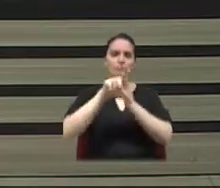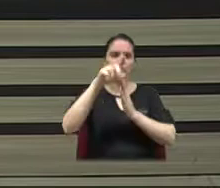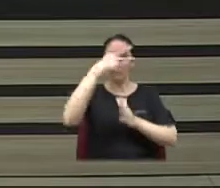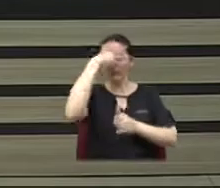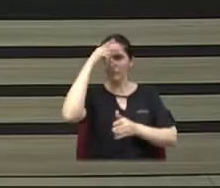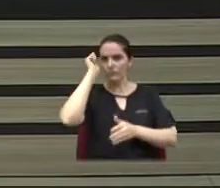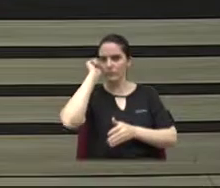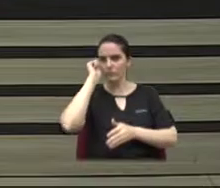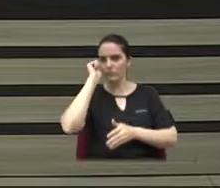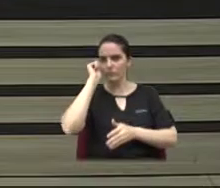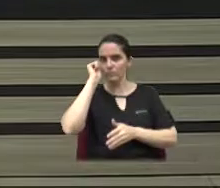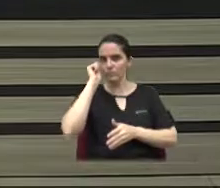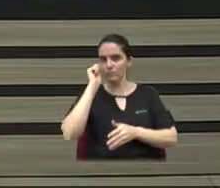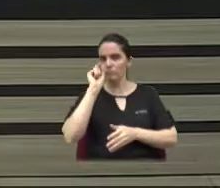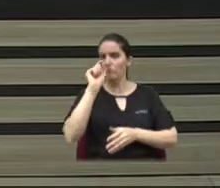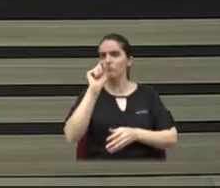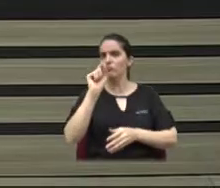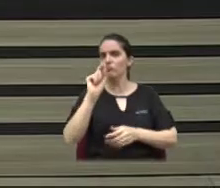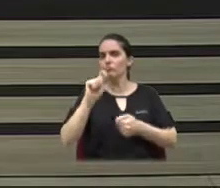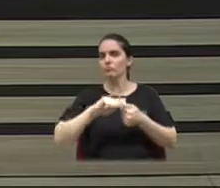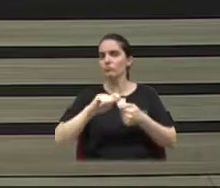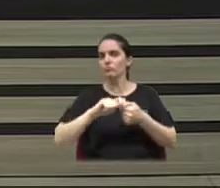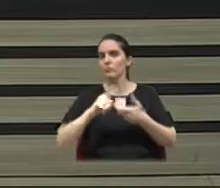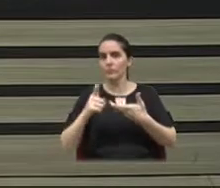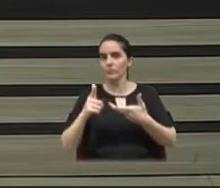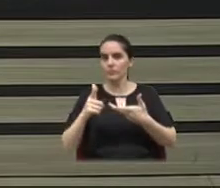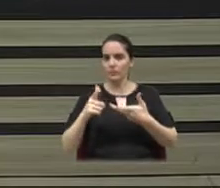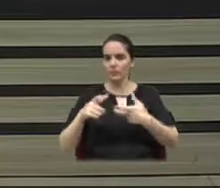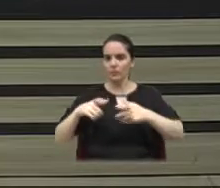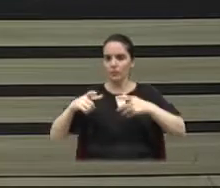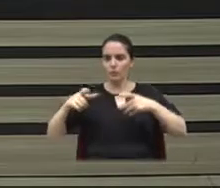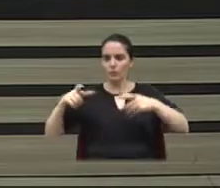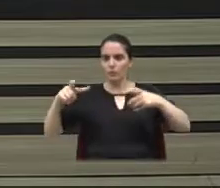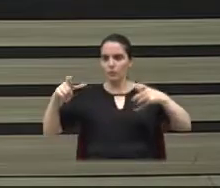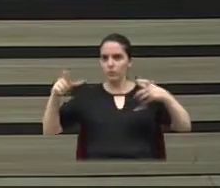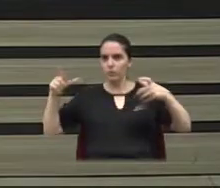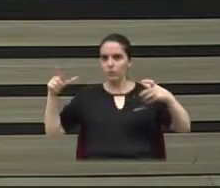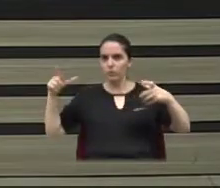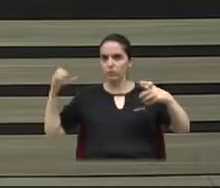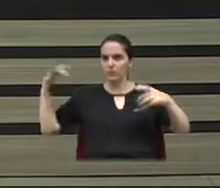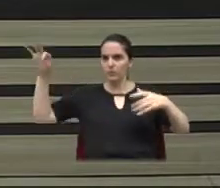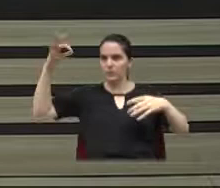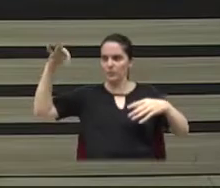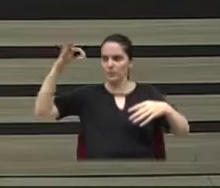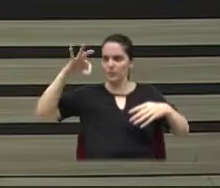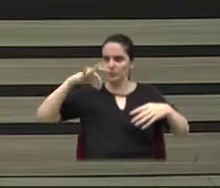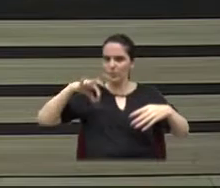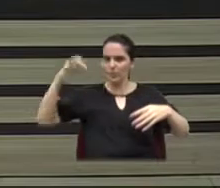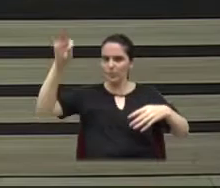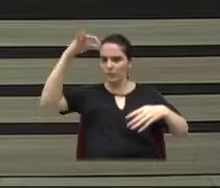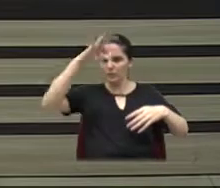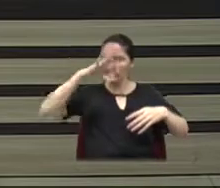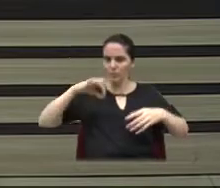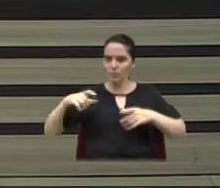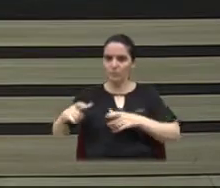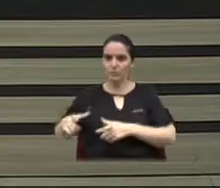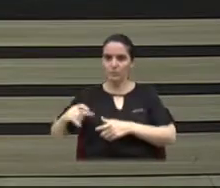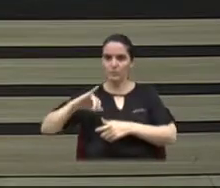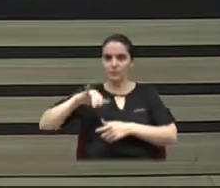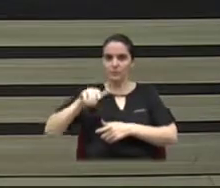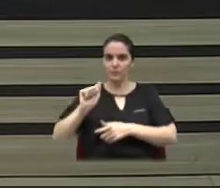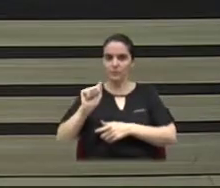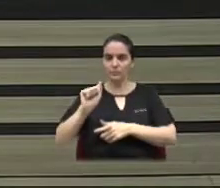sobre providências tomadas com relação à grande quantidade de moscas existentes no bairro do